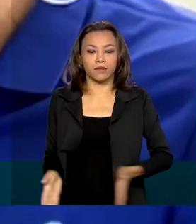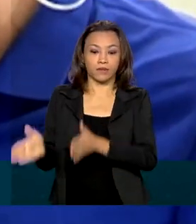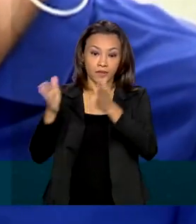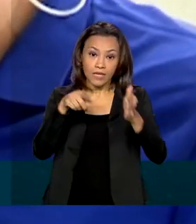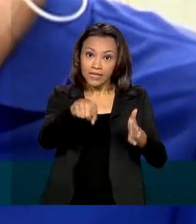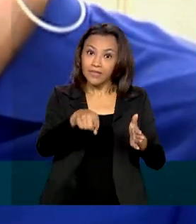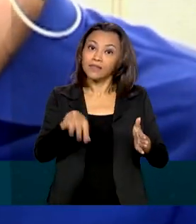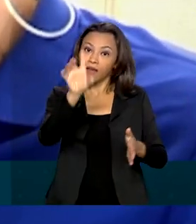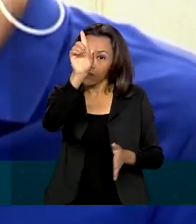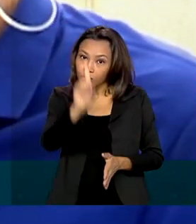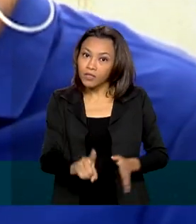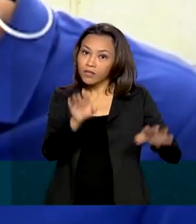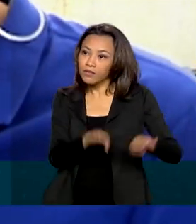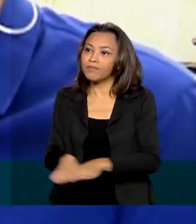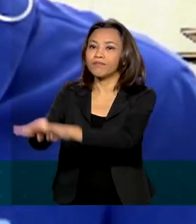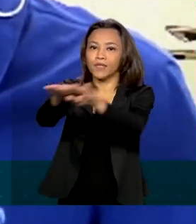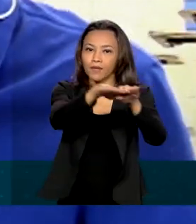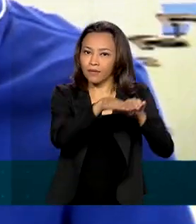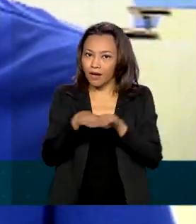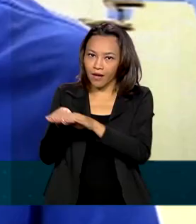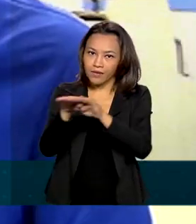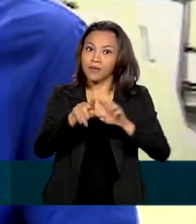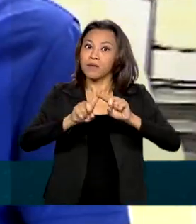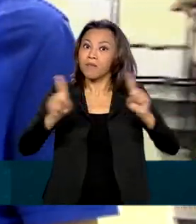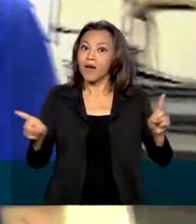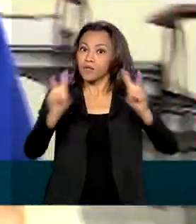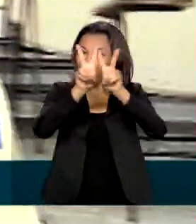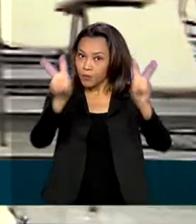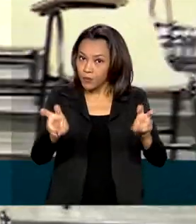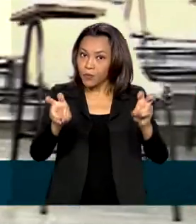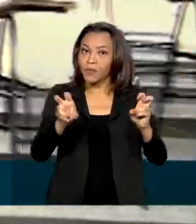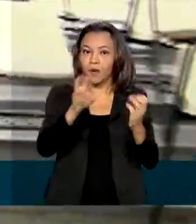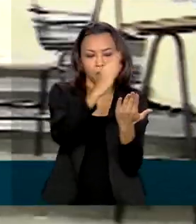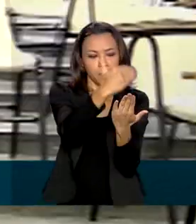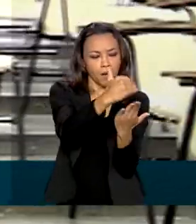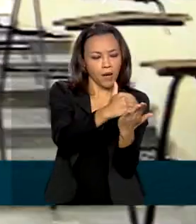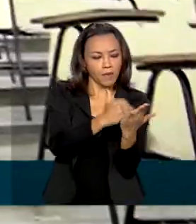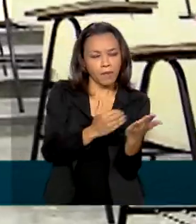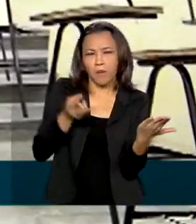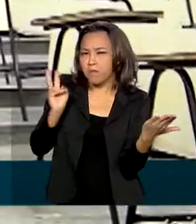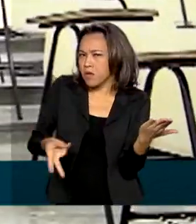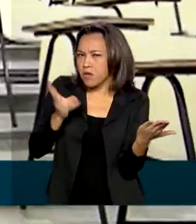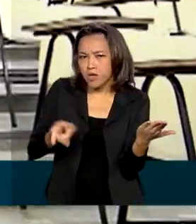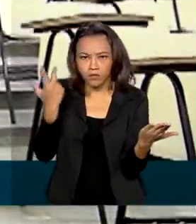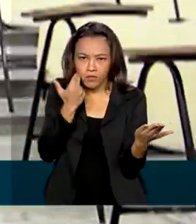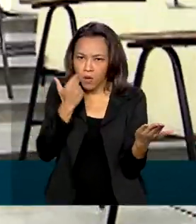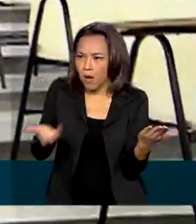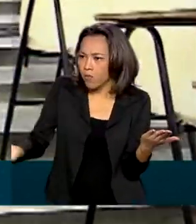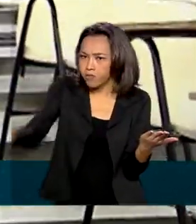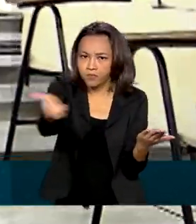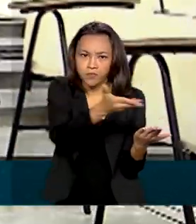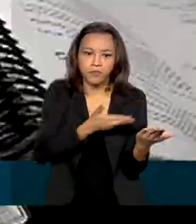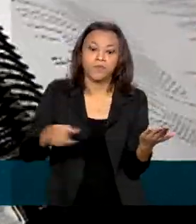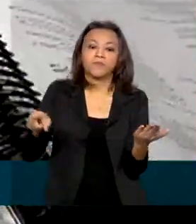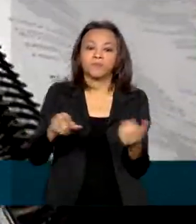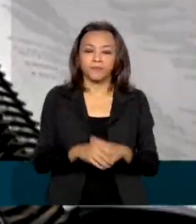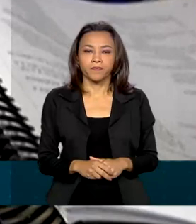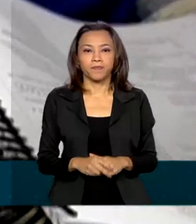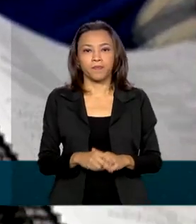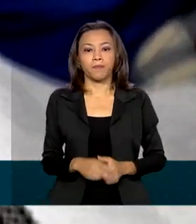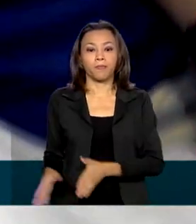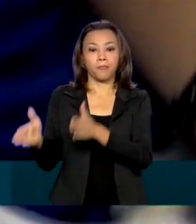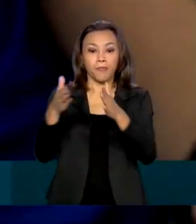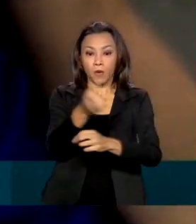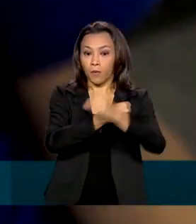democratizar a prova. Mas o conteúdo permanece o mesmo. E no Sisu, os estudantes concorrem com os candidatos em geral. O ano